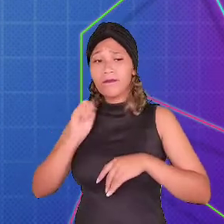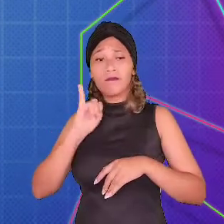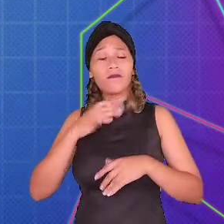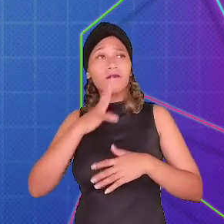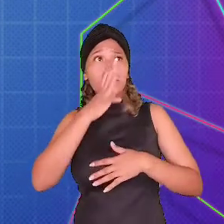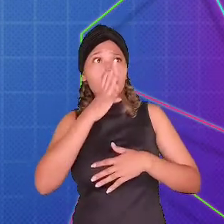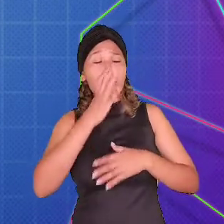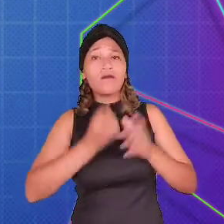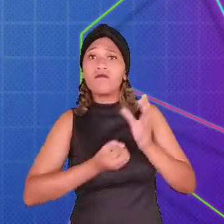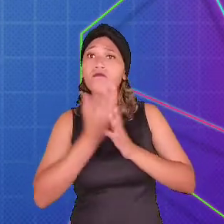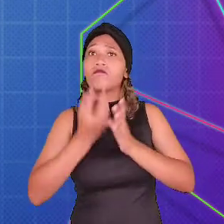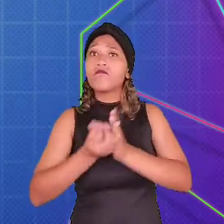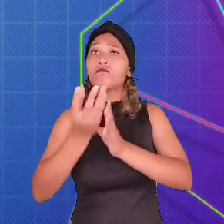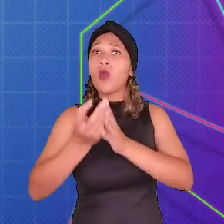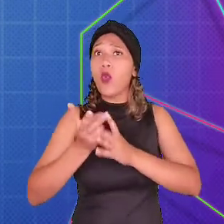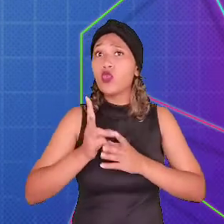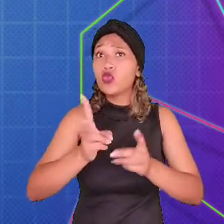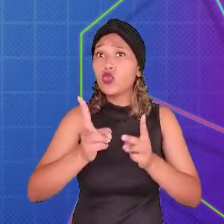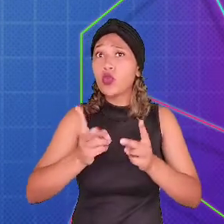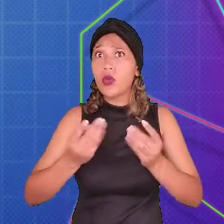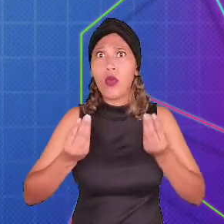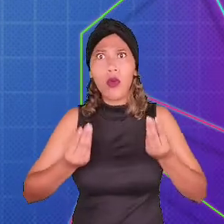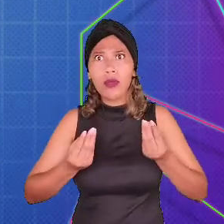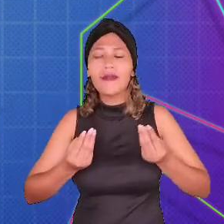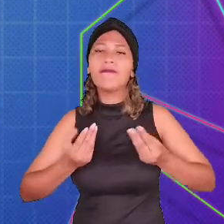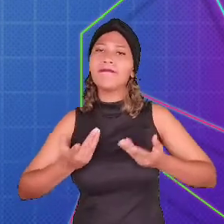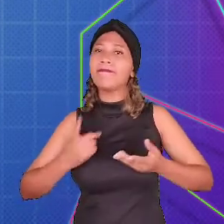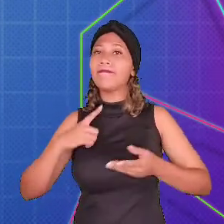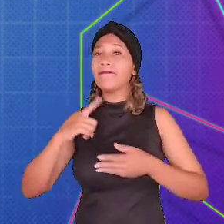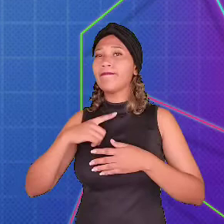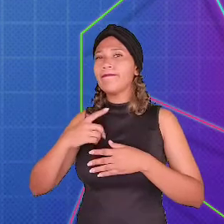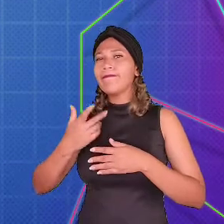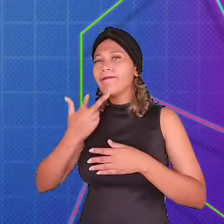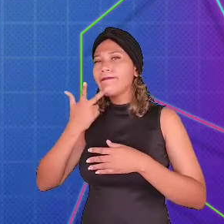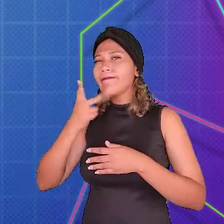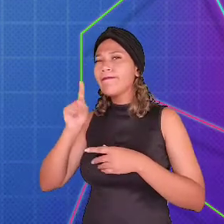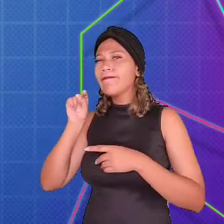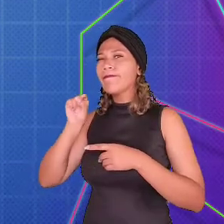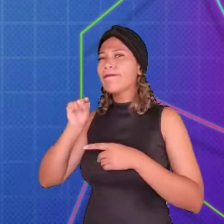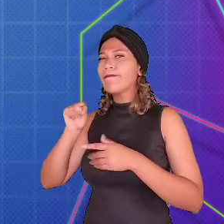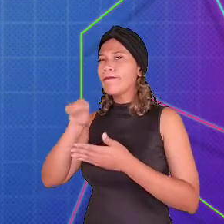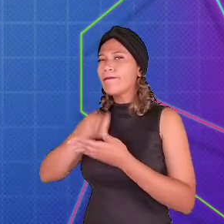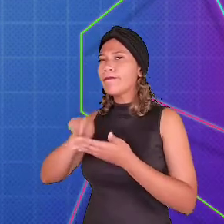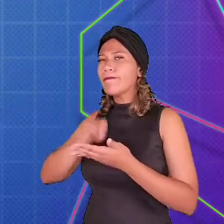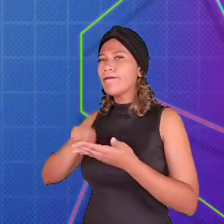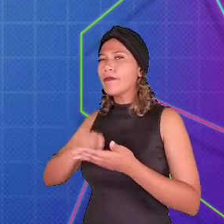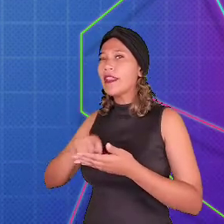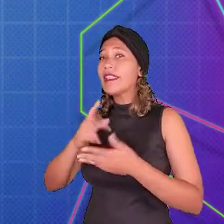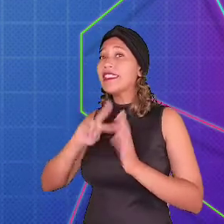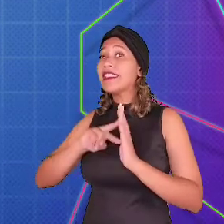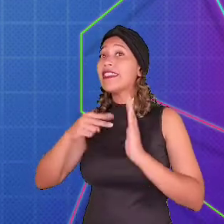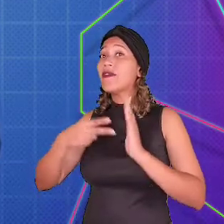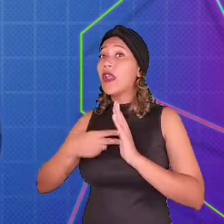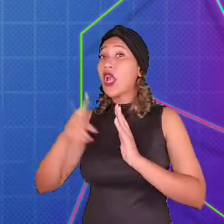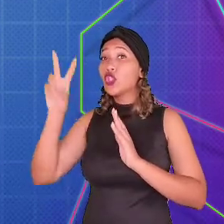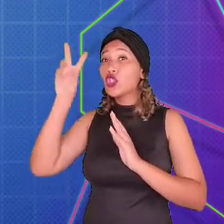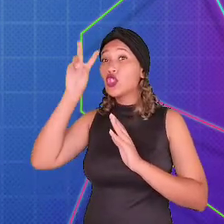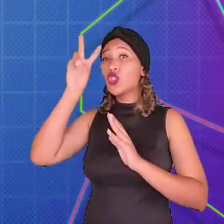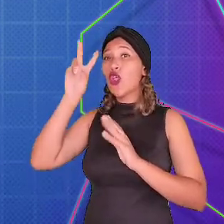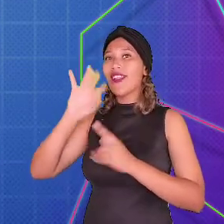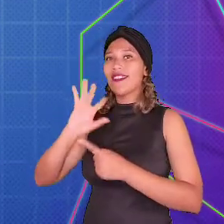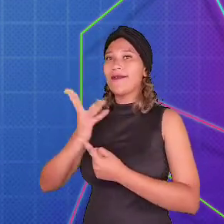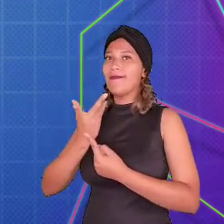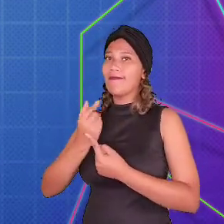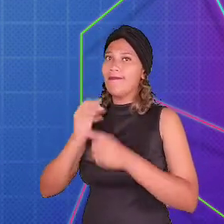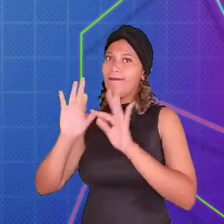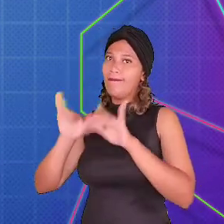se ainda vemos a arte ser feita por aí? Acontece que com essa afirmação, o autor quer dizer que a história da arte é que chegou ao